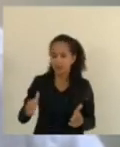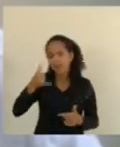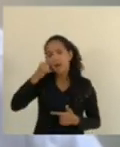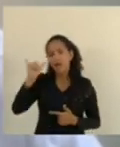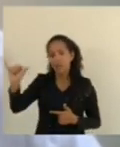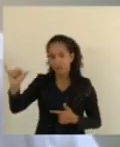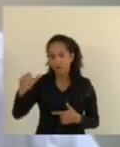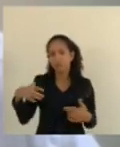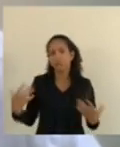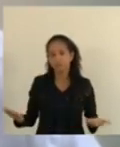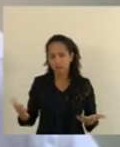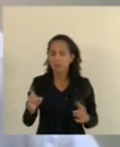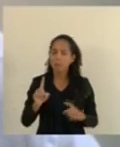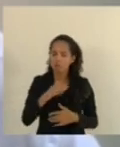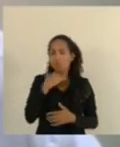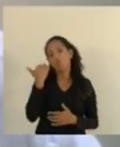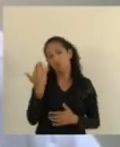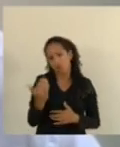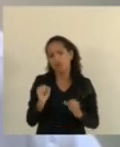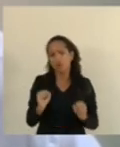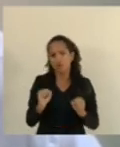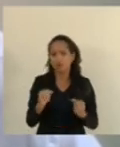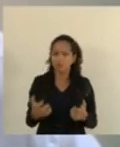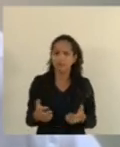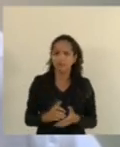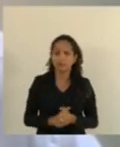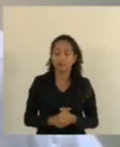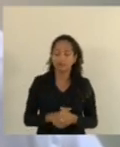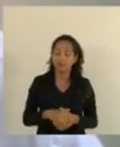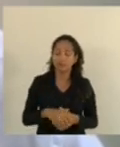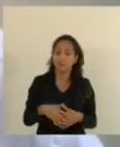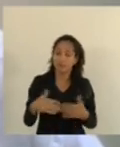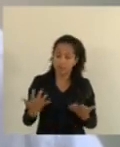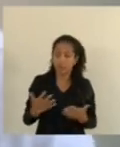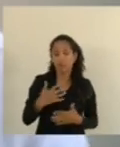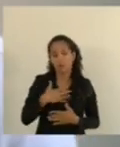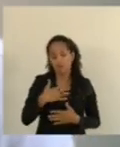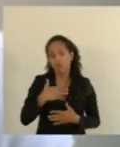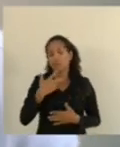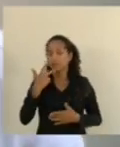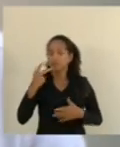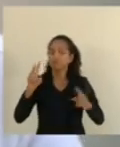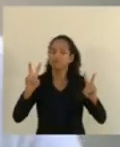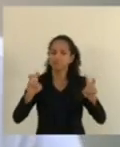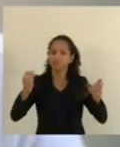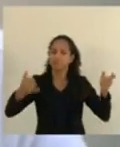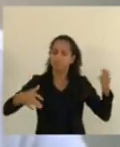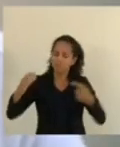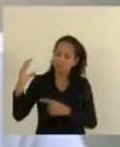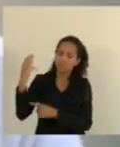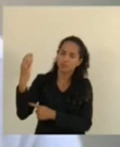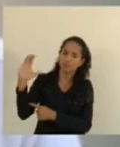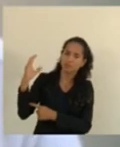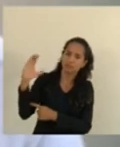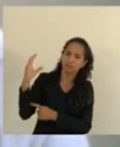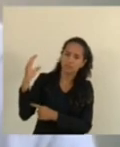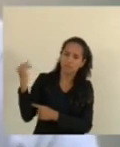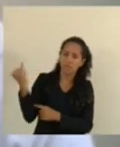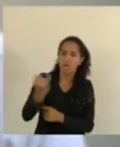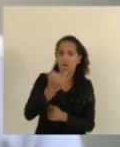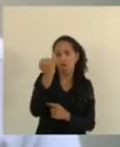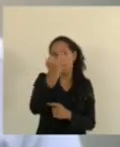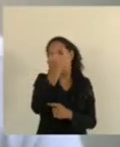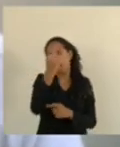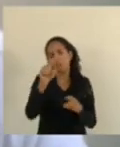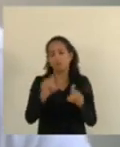levar até o óbito. Então, eu venho falando sobre a ciência, a importância